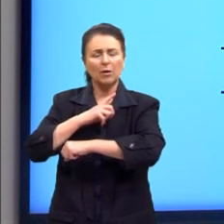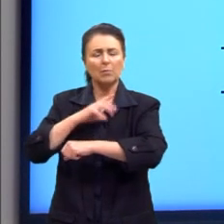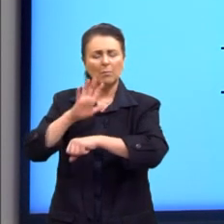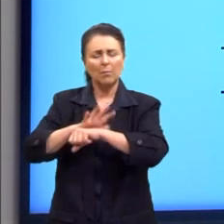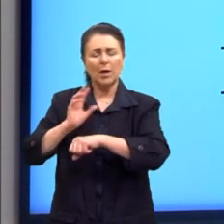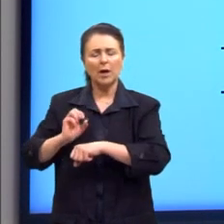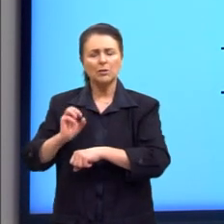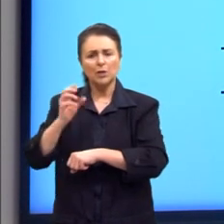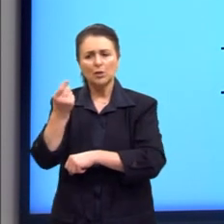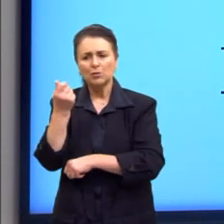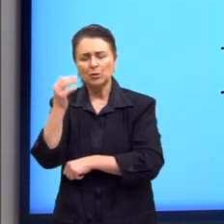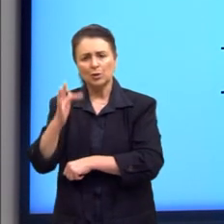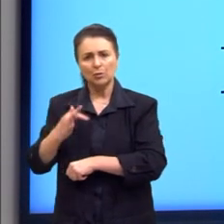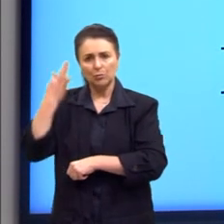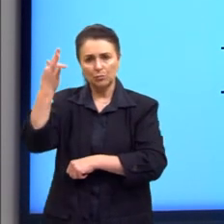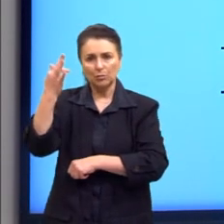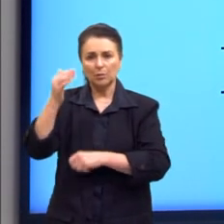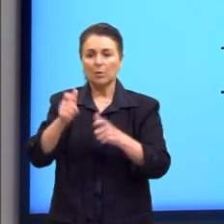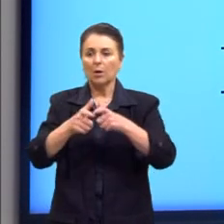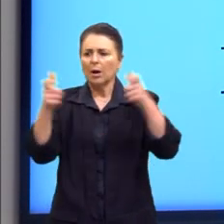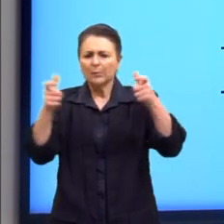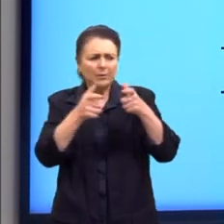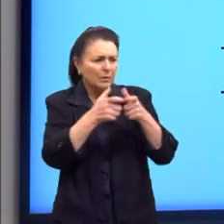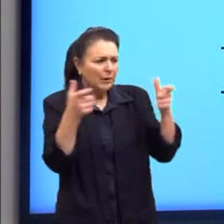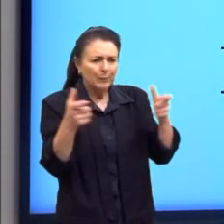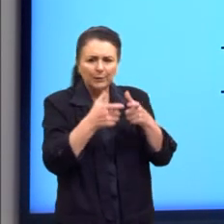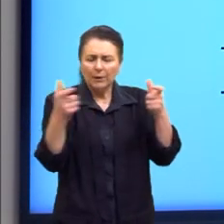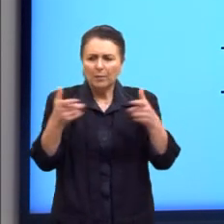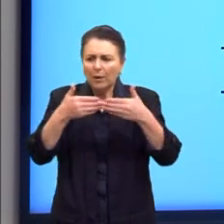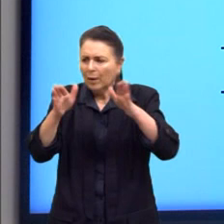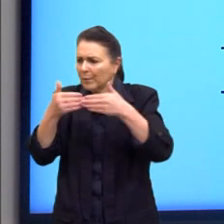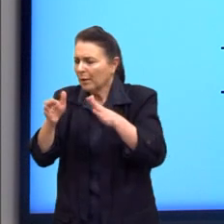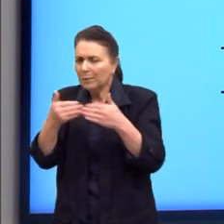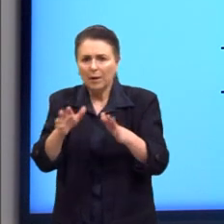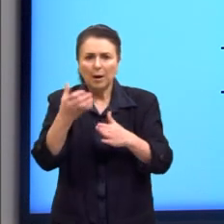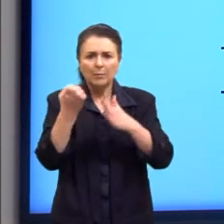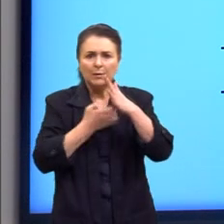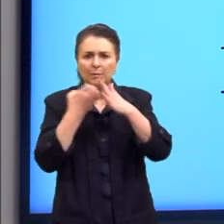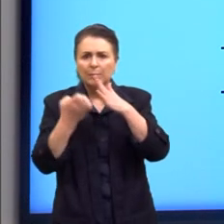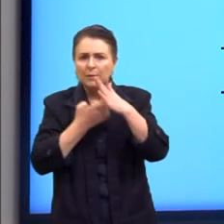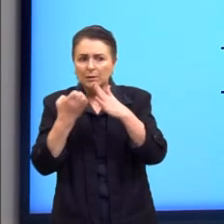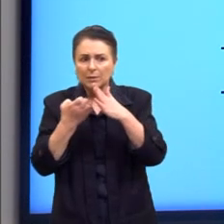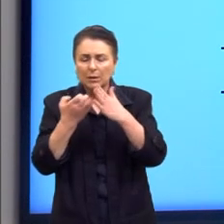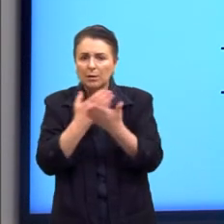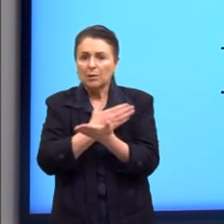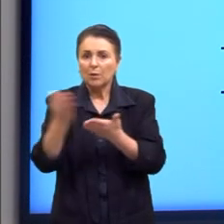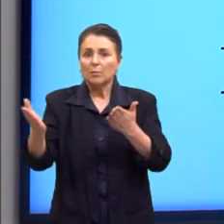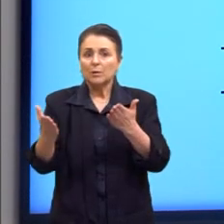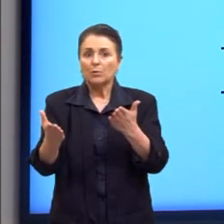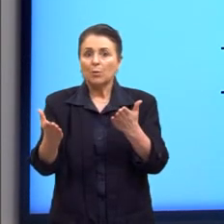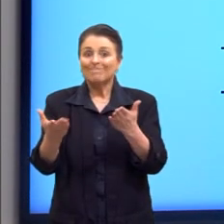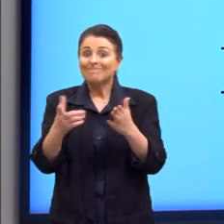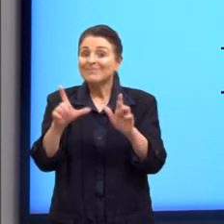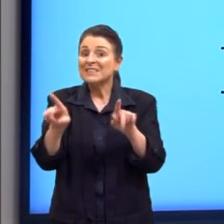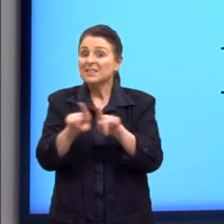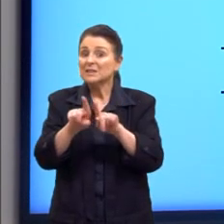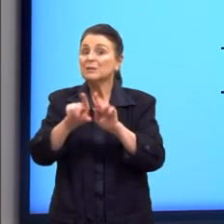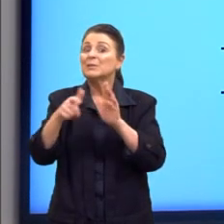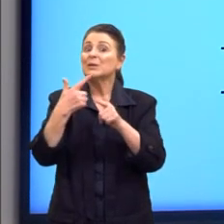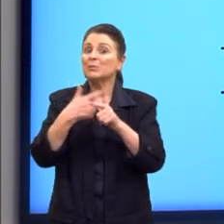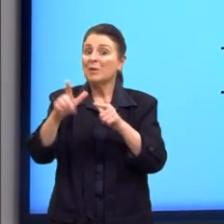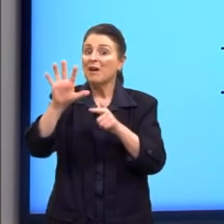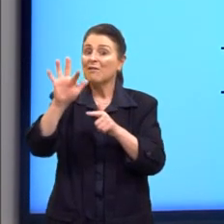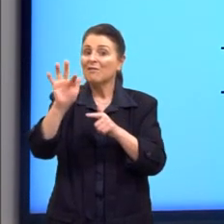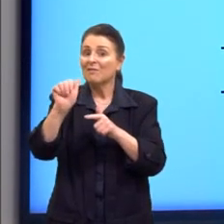empresa, muita gente investindo, pouca gente comprando. Essas empresas começaram a falir e o preço das